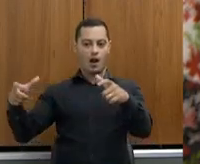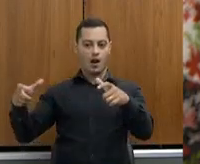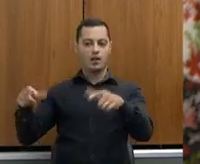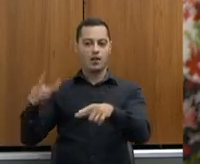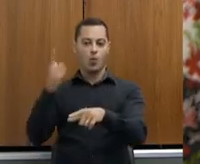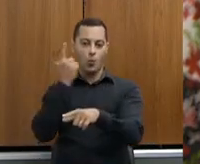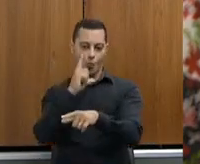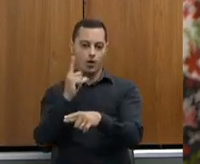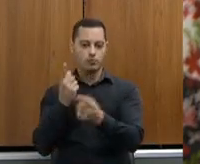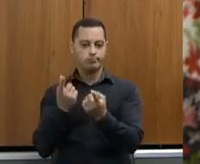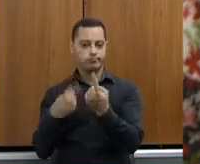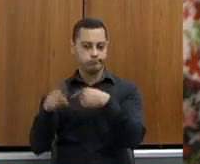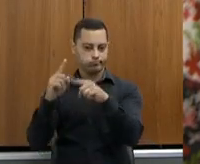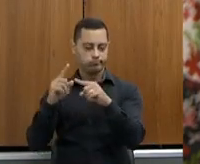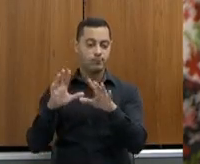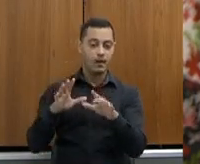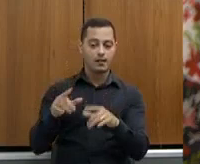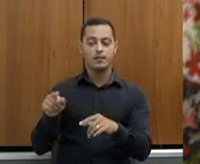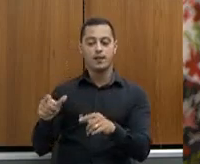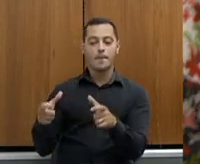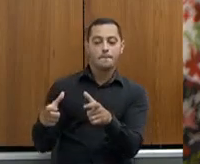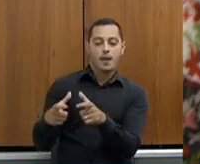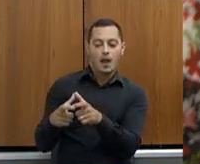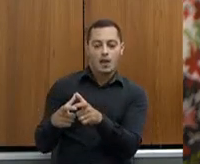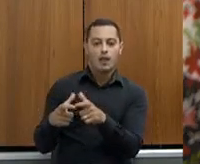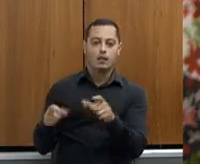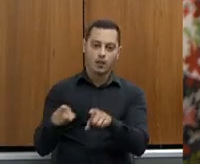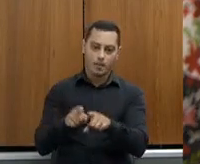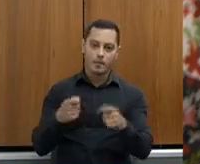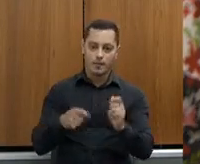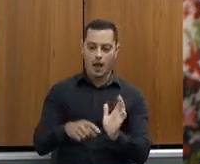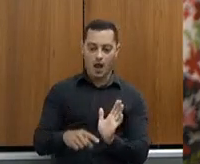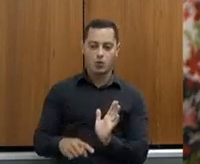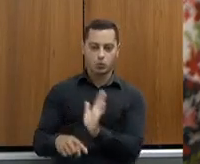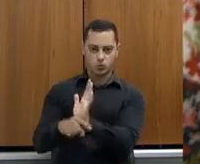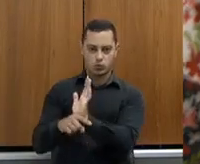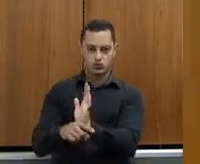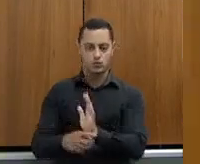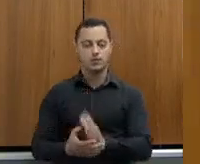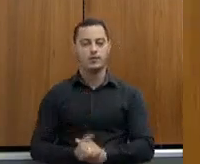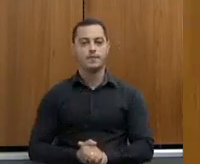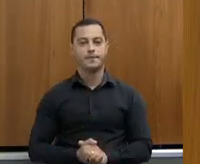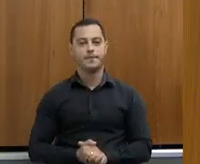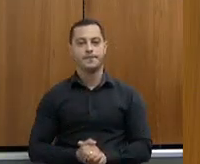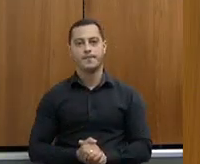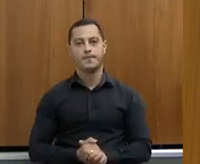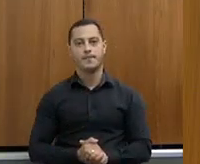precisa dessa ajuda no dia a dia, nós temos voltado os olhos para nos preocupar com isso. Bom, pode passar?